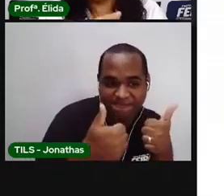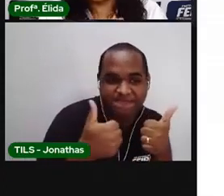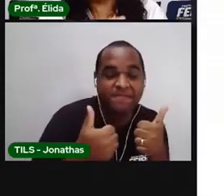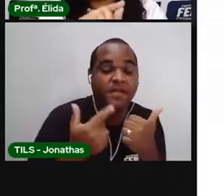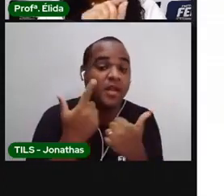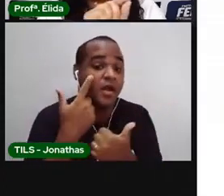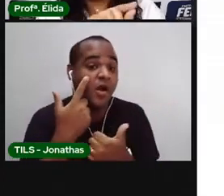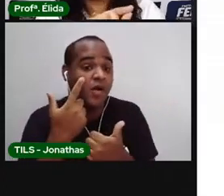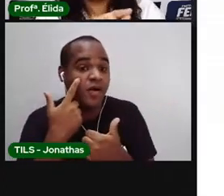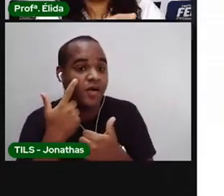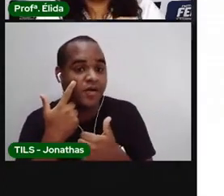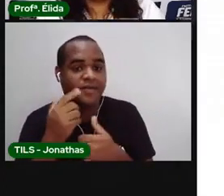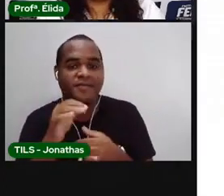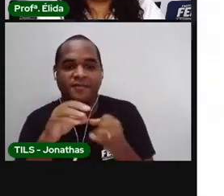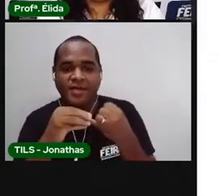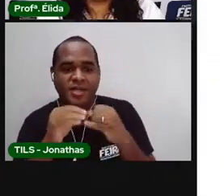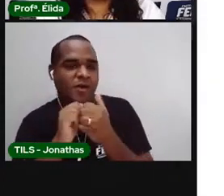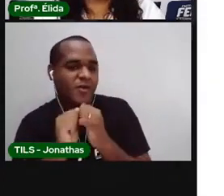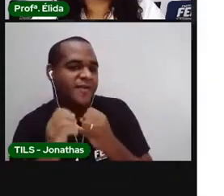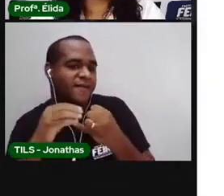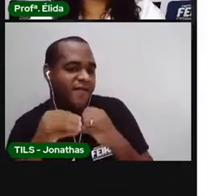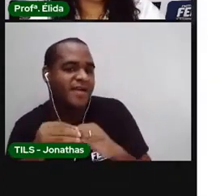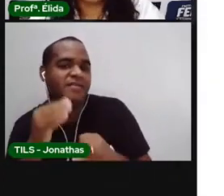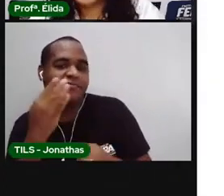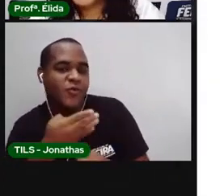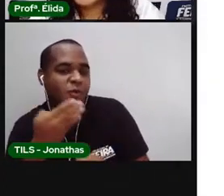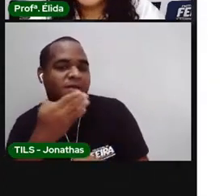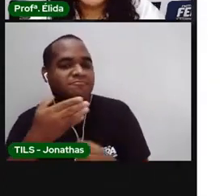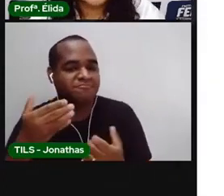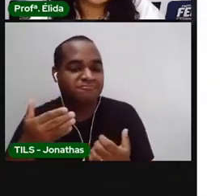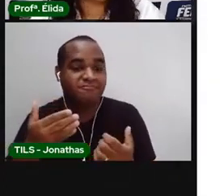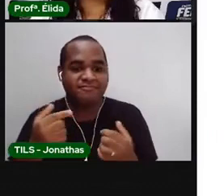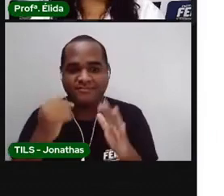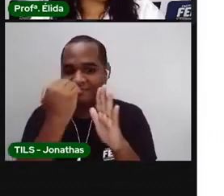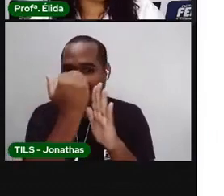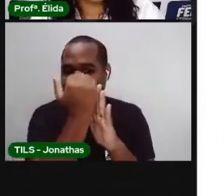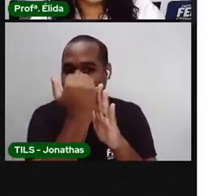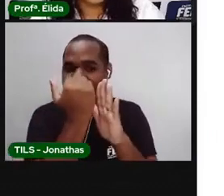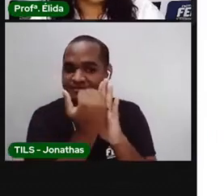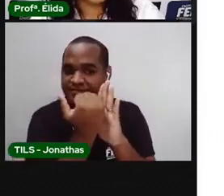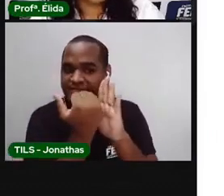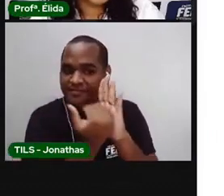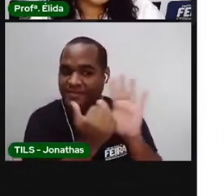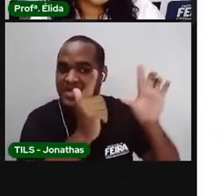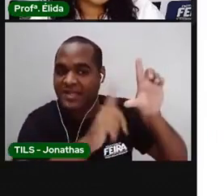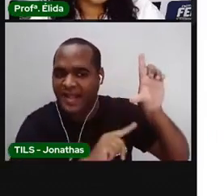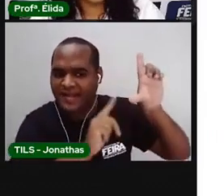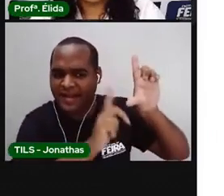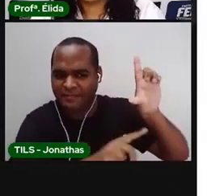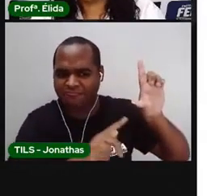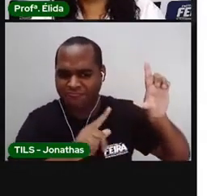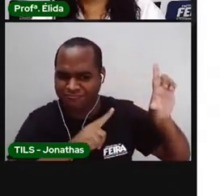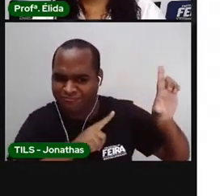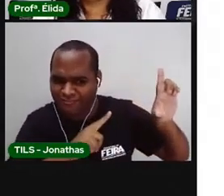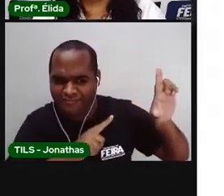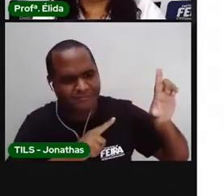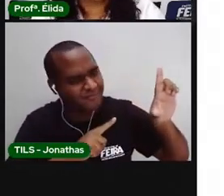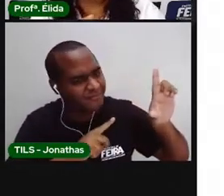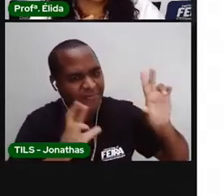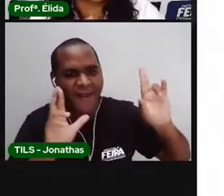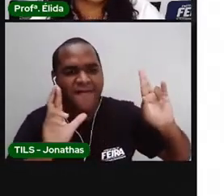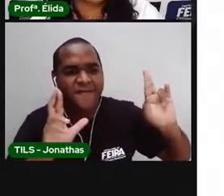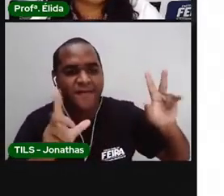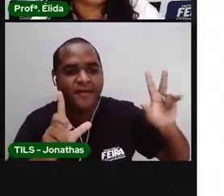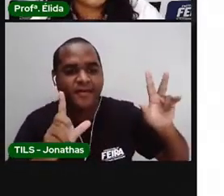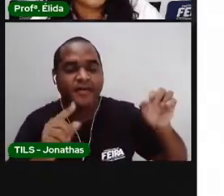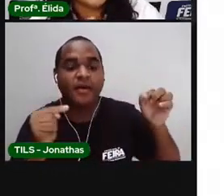Olha, feijão, arroz, café, açúcar, não está seguindo a ordem alfabética. Ela é por ordem